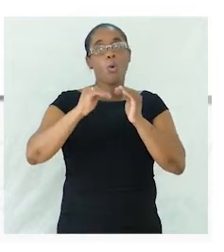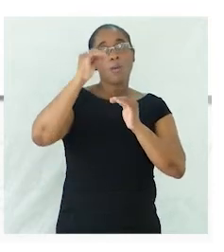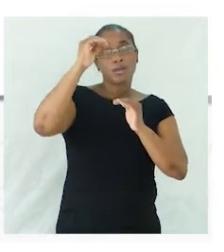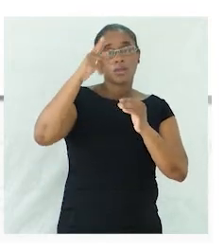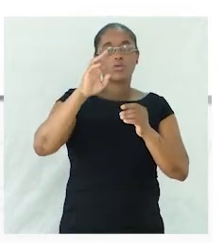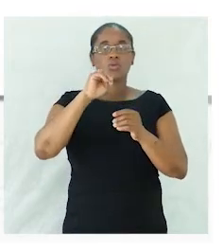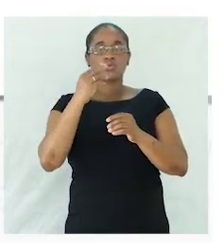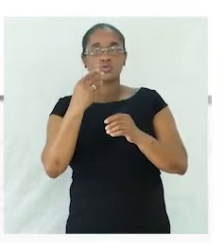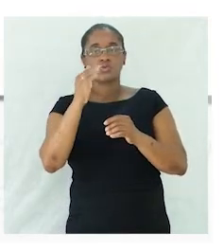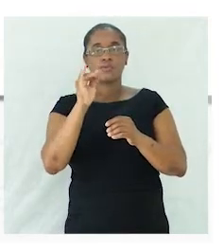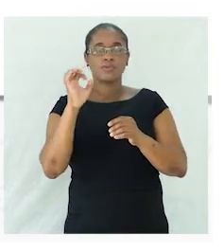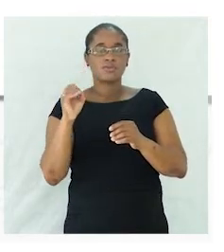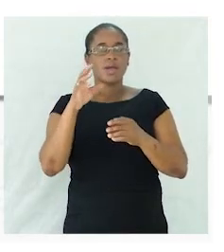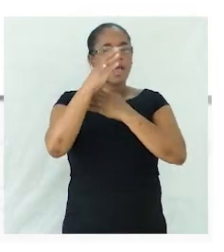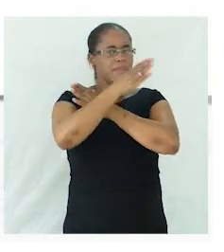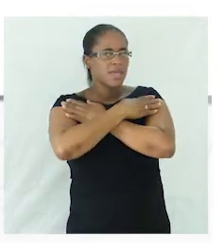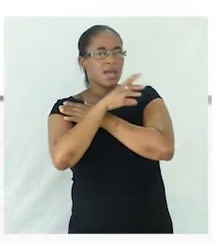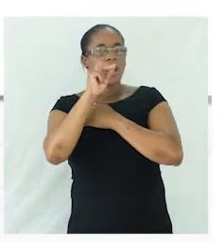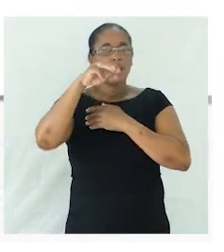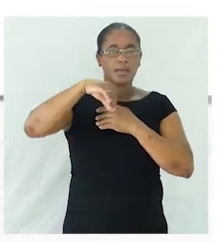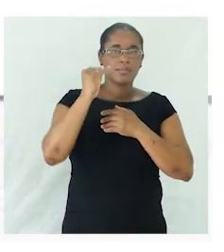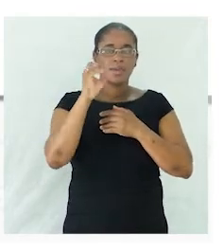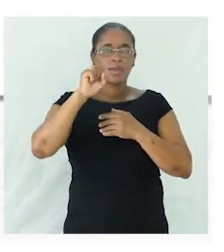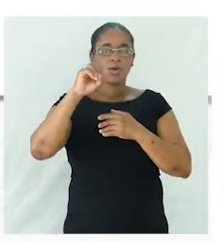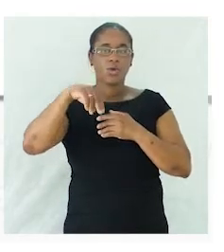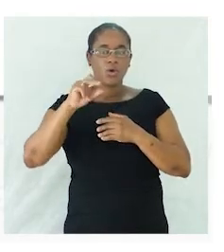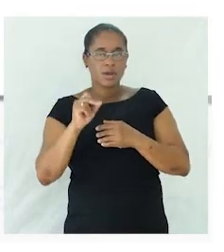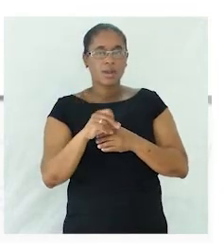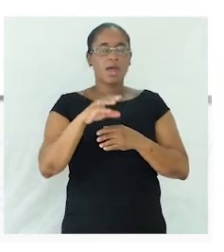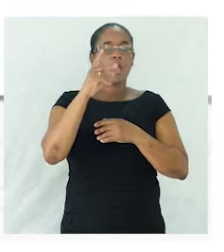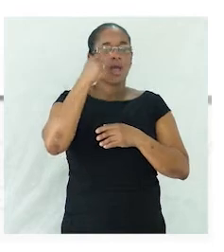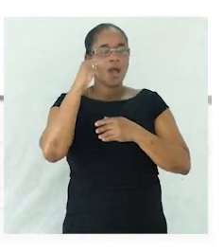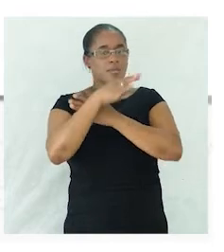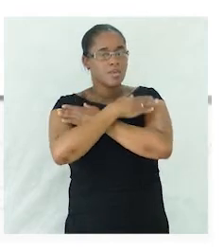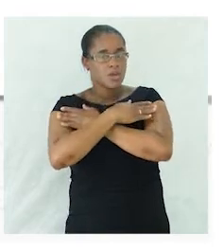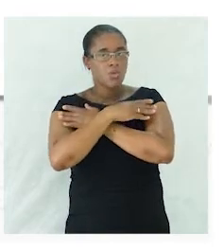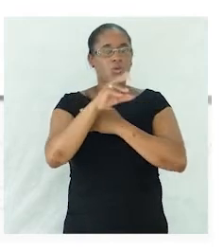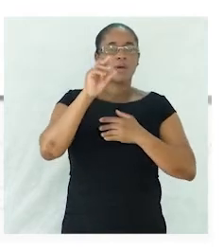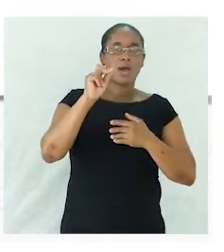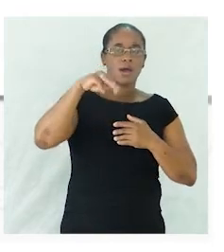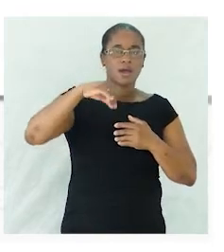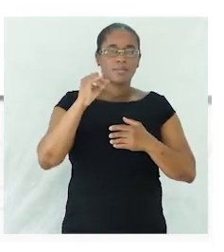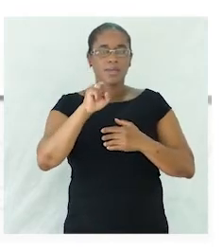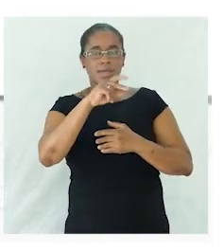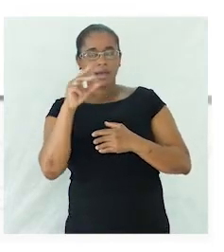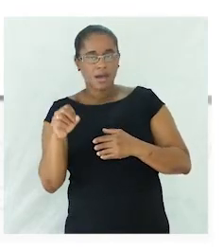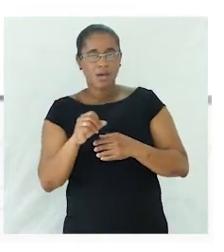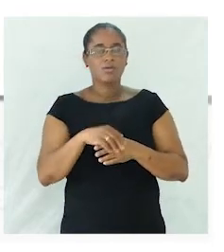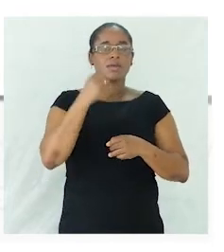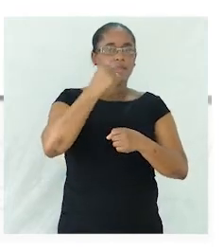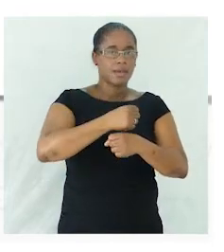amiga para amigona amigo para amigão dente para dentuça trabalho para